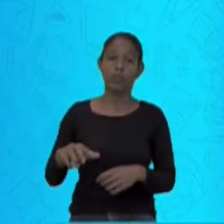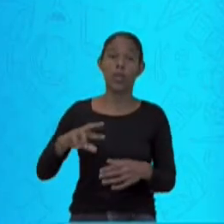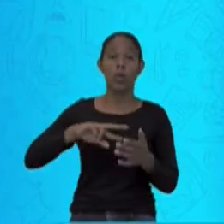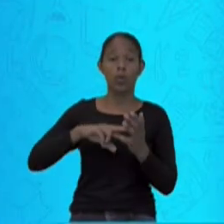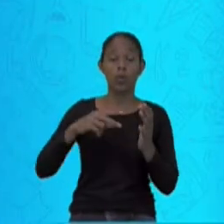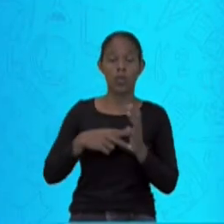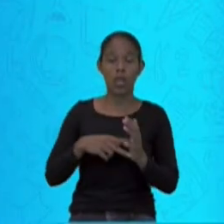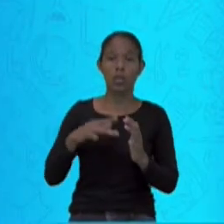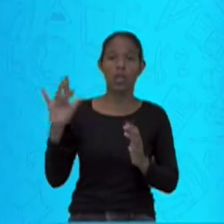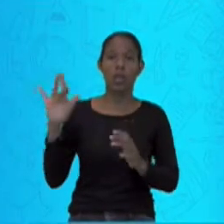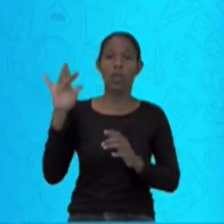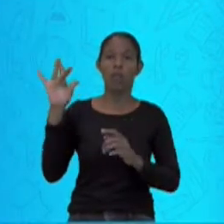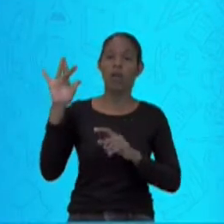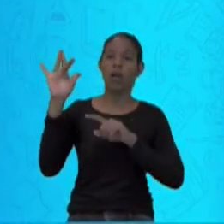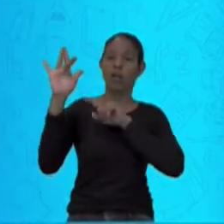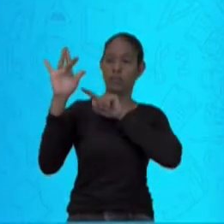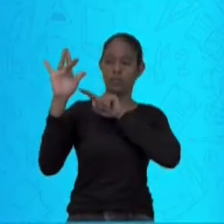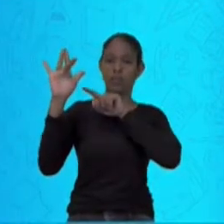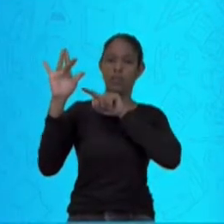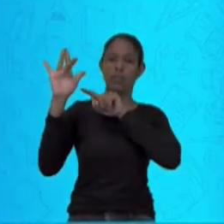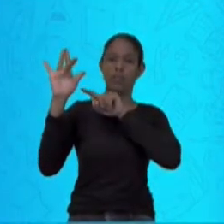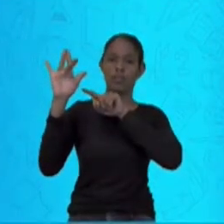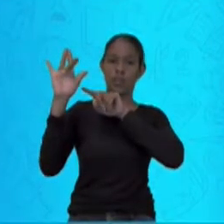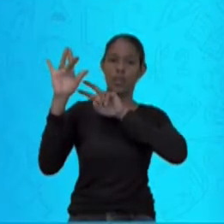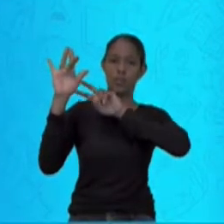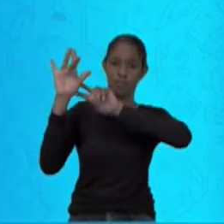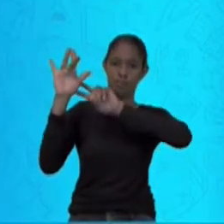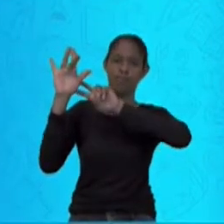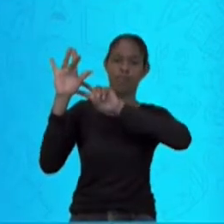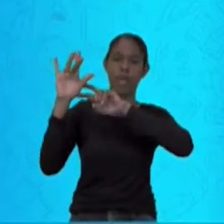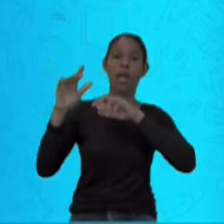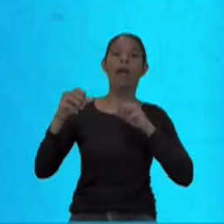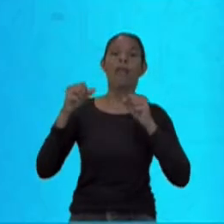é capaz de desenvolver no indivíduo a febre amarela.